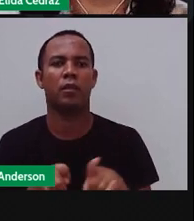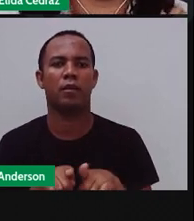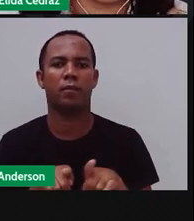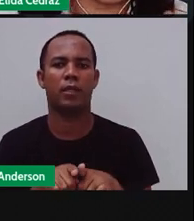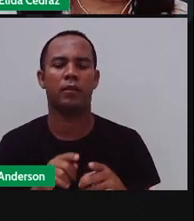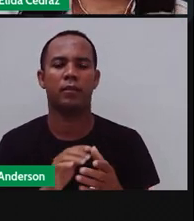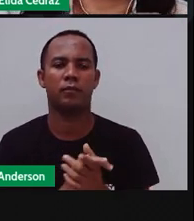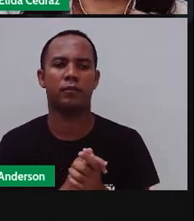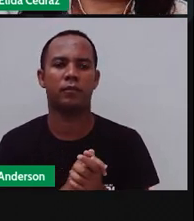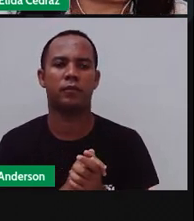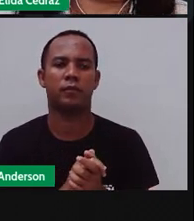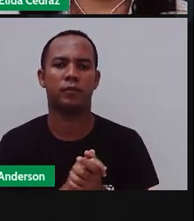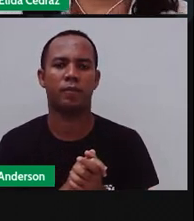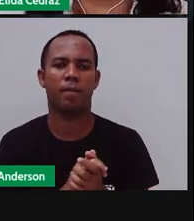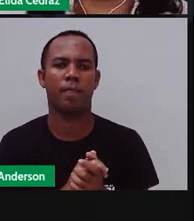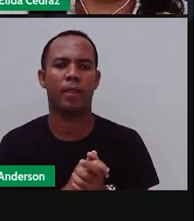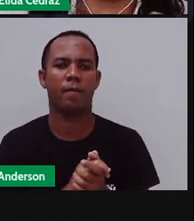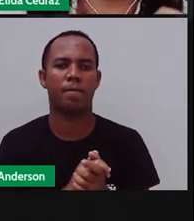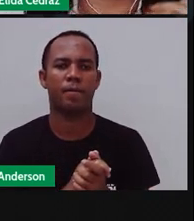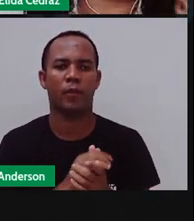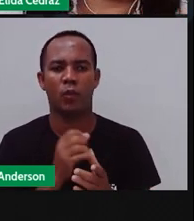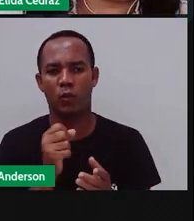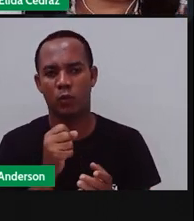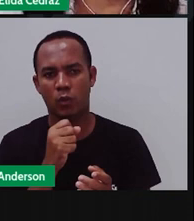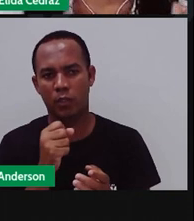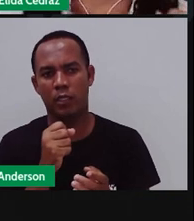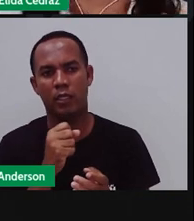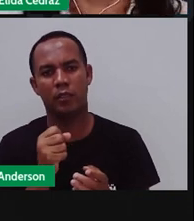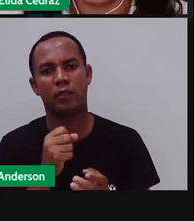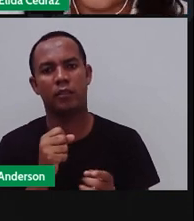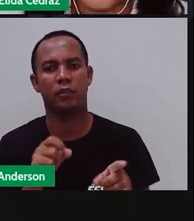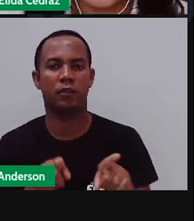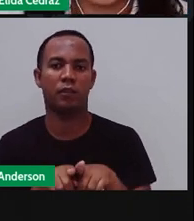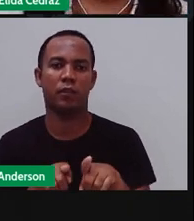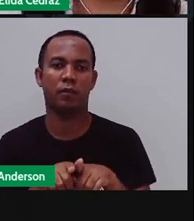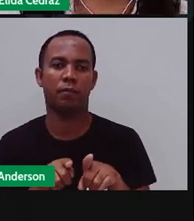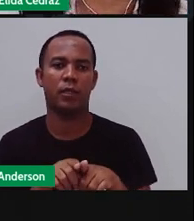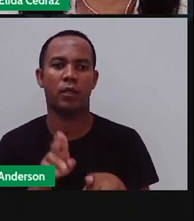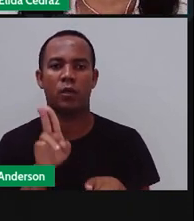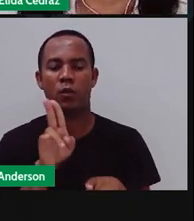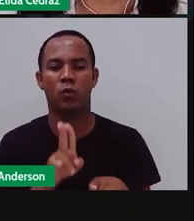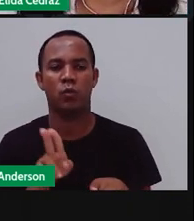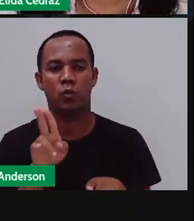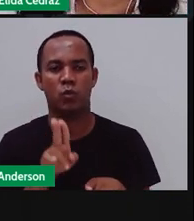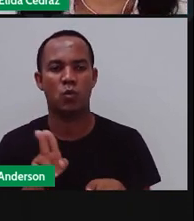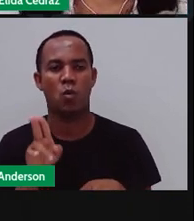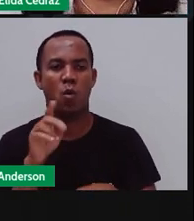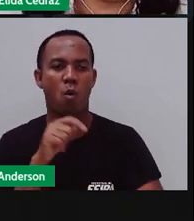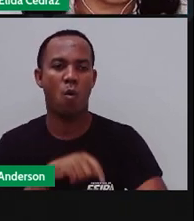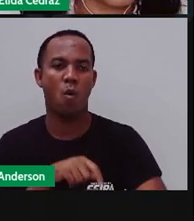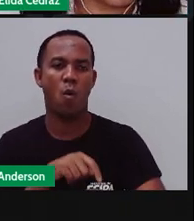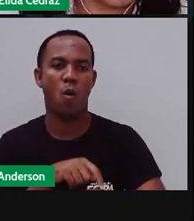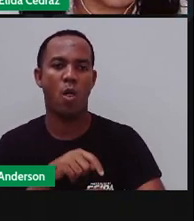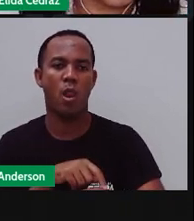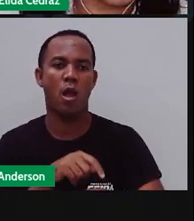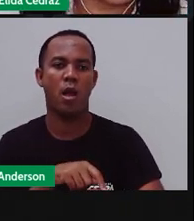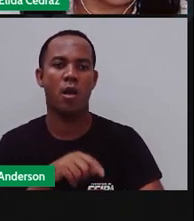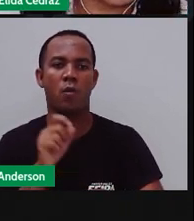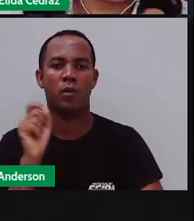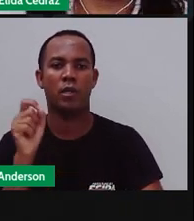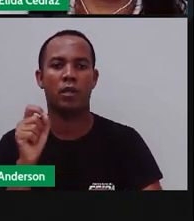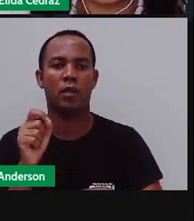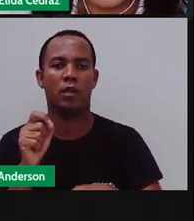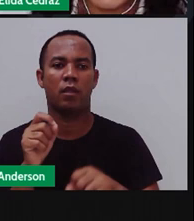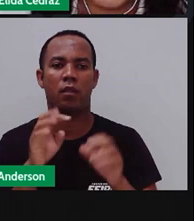autor do texto, o jornalista, o repórter, usou na hora de construir o seu texto.